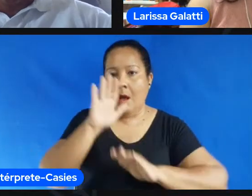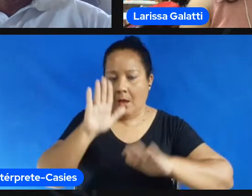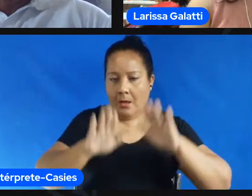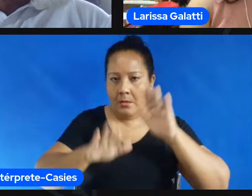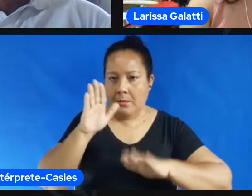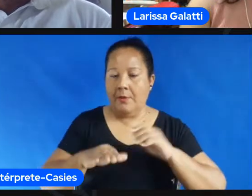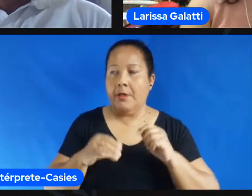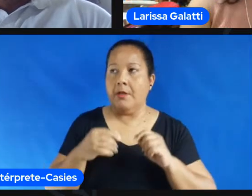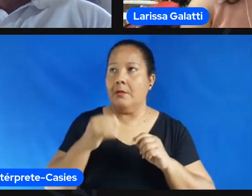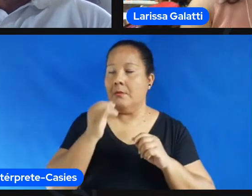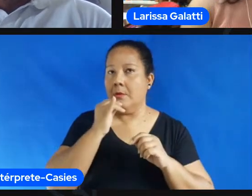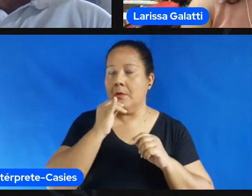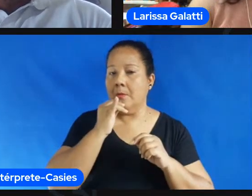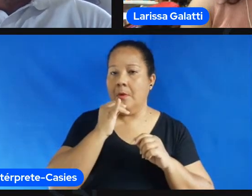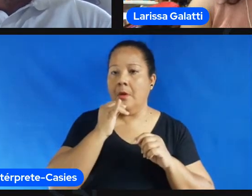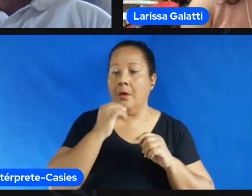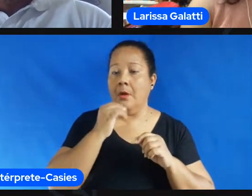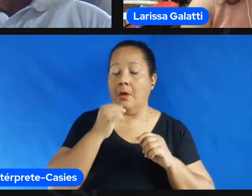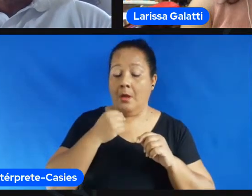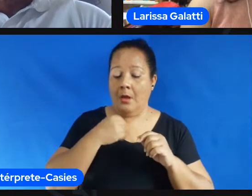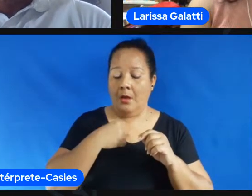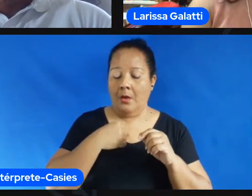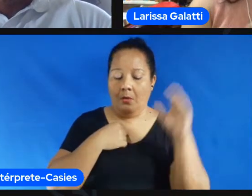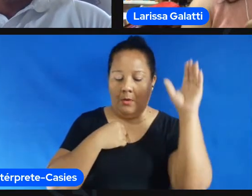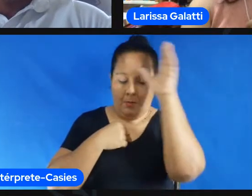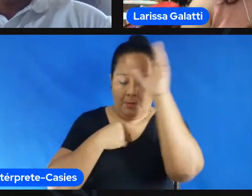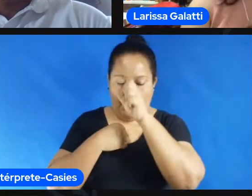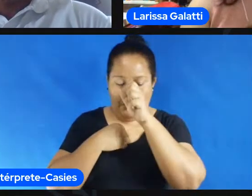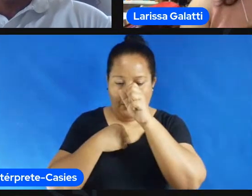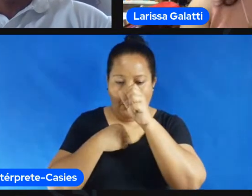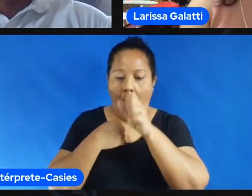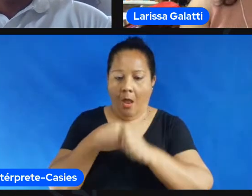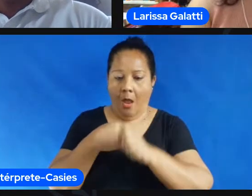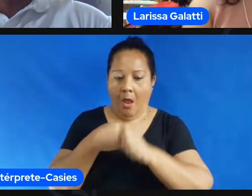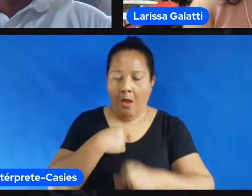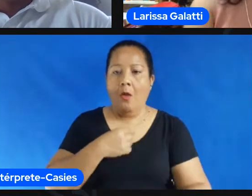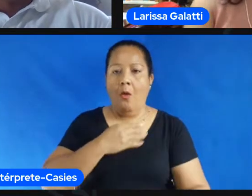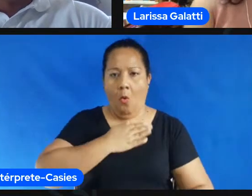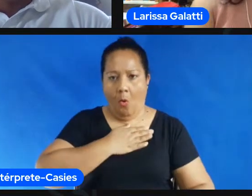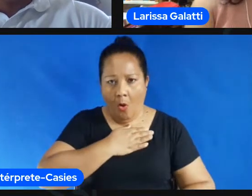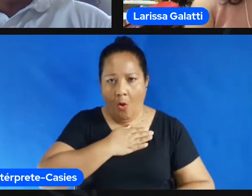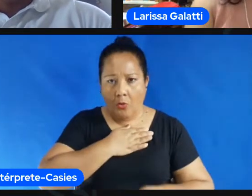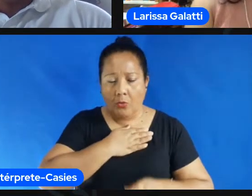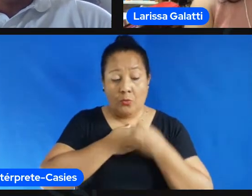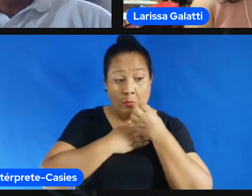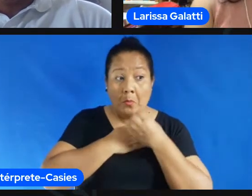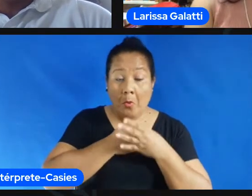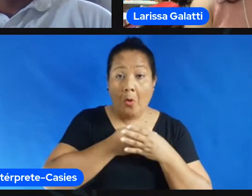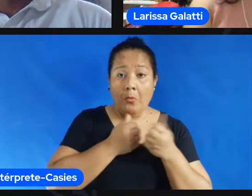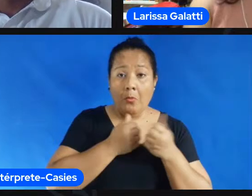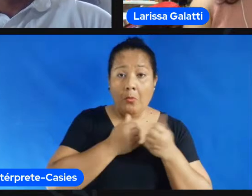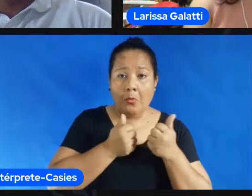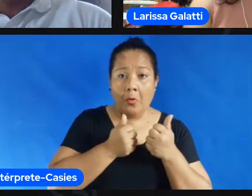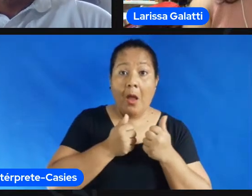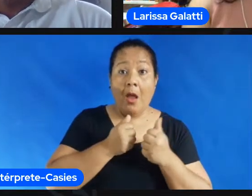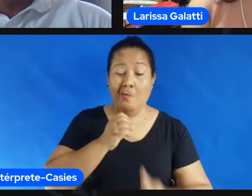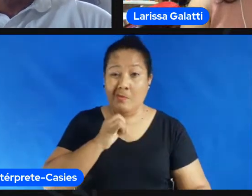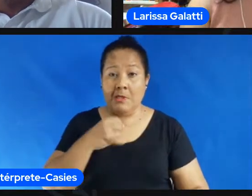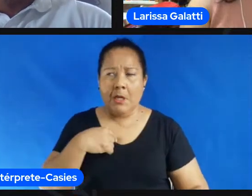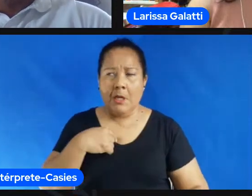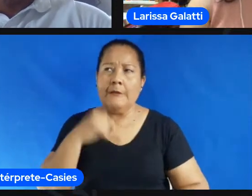aprendo melhor aquilo que faz sentido né aquilo me vai fazer sentido se eu refletir sobre isso né então a gente